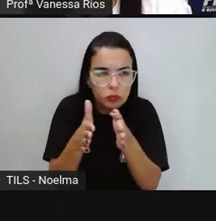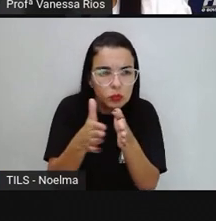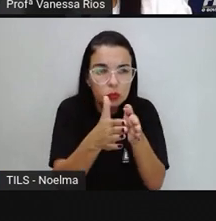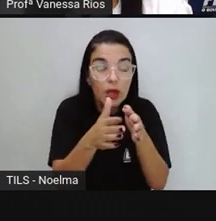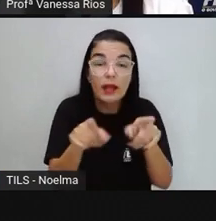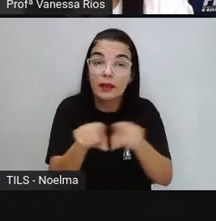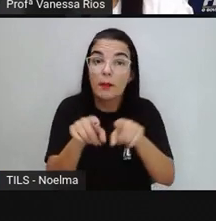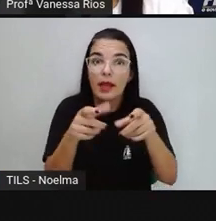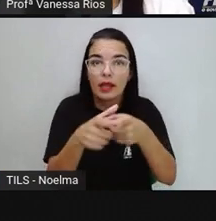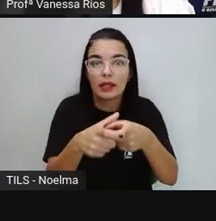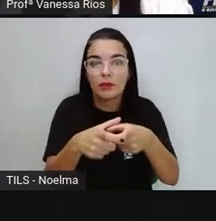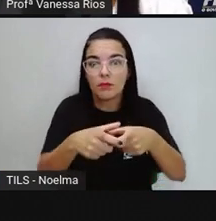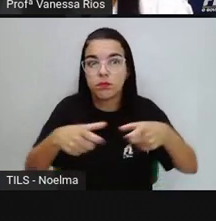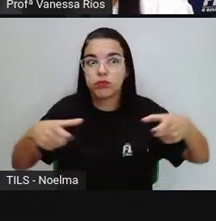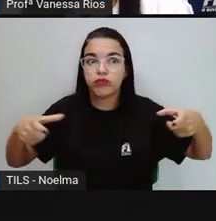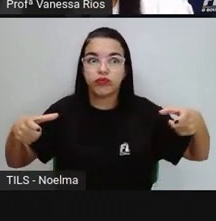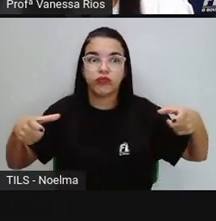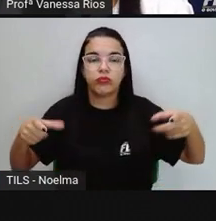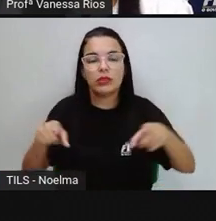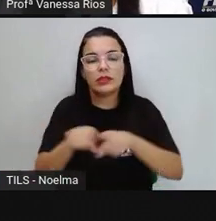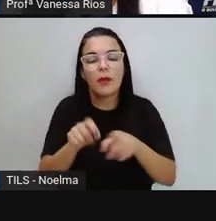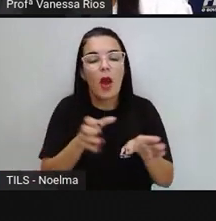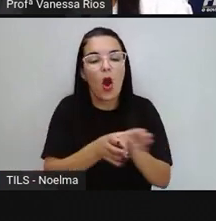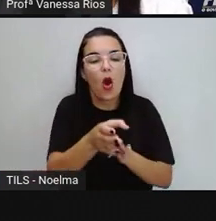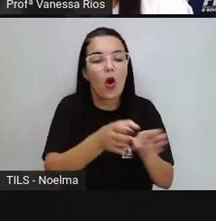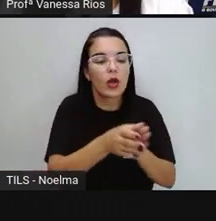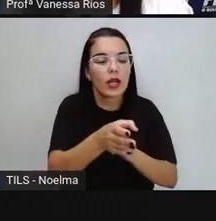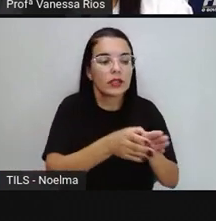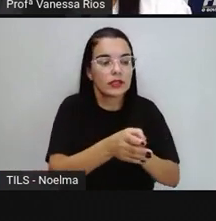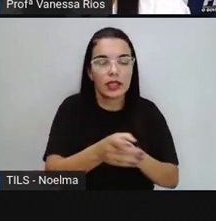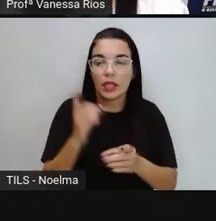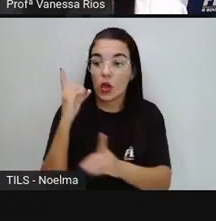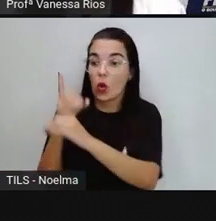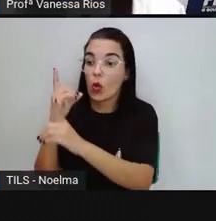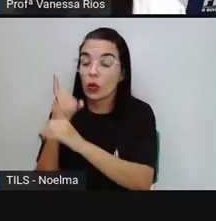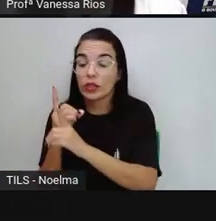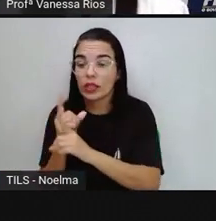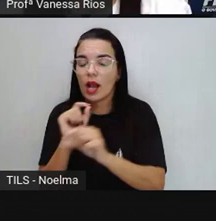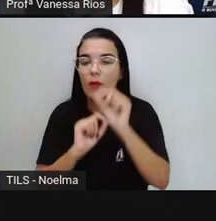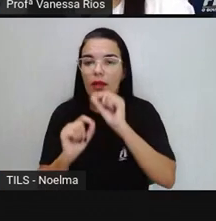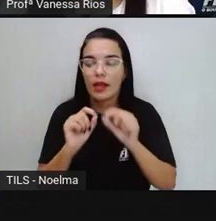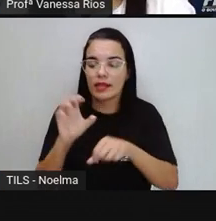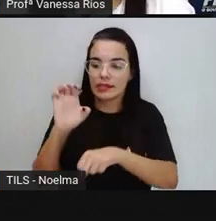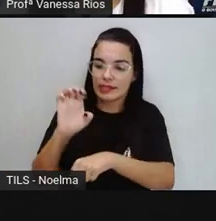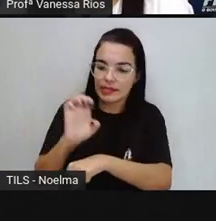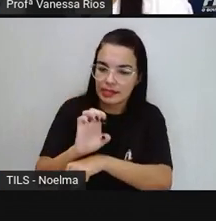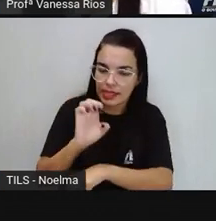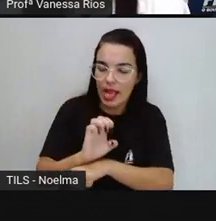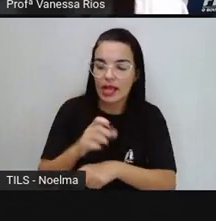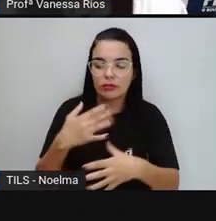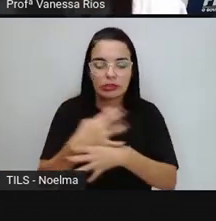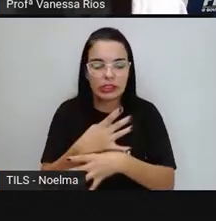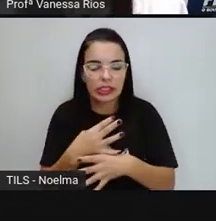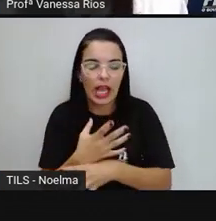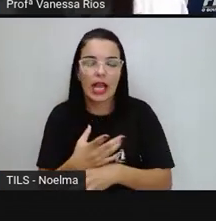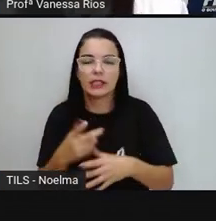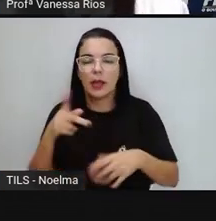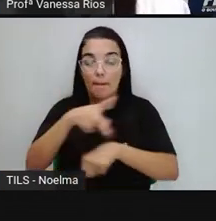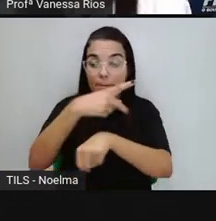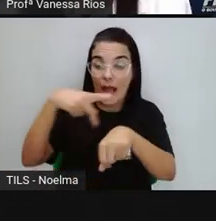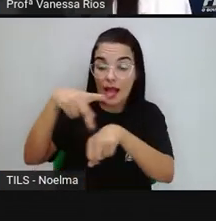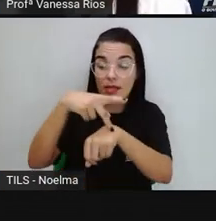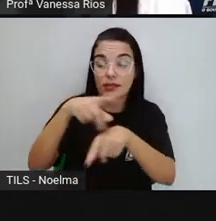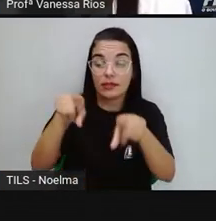extensões e podem nos orientar a localizar cidades, estados, países e continentes.